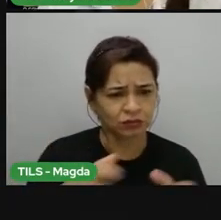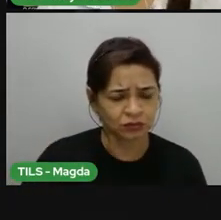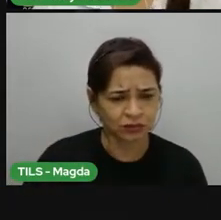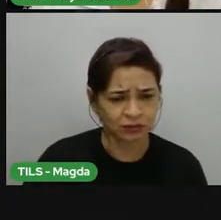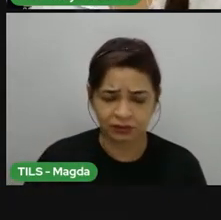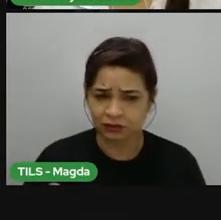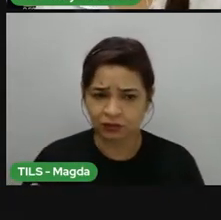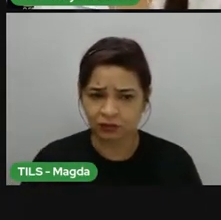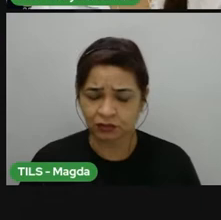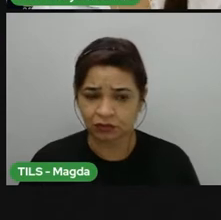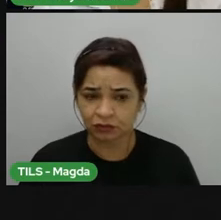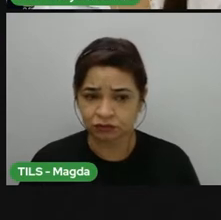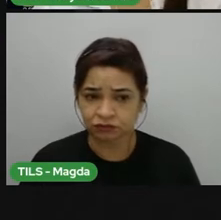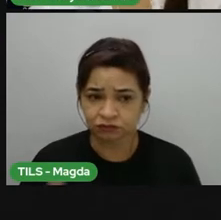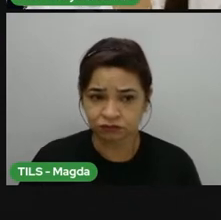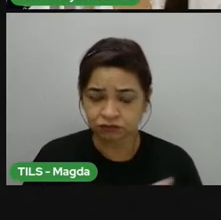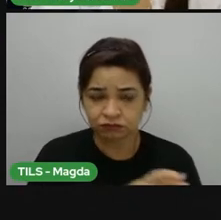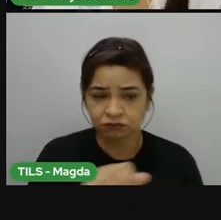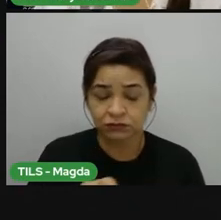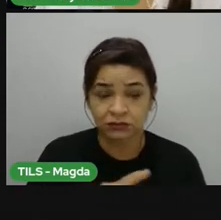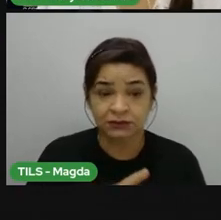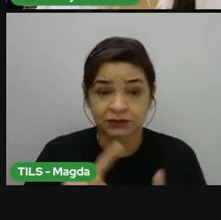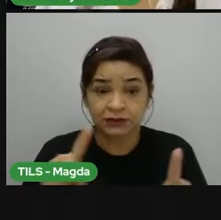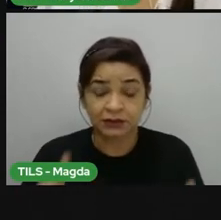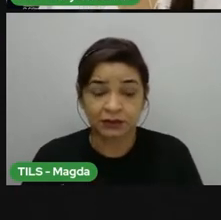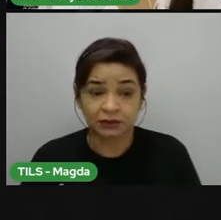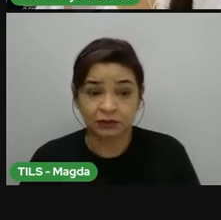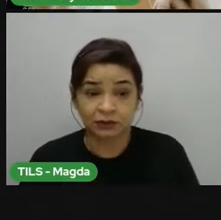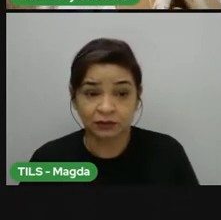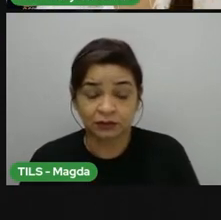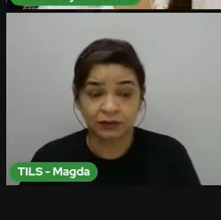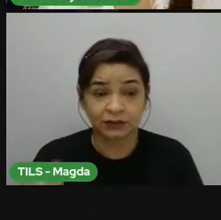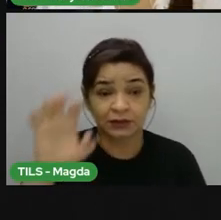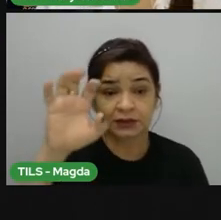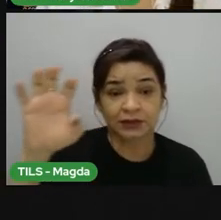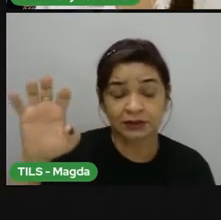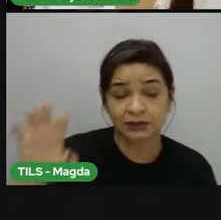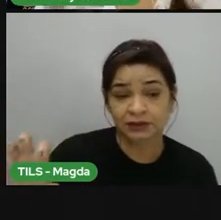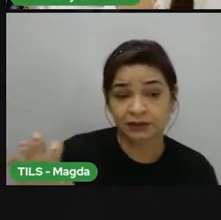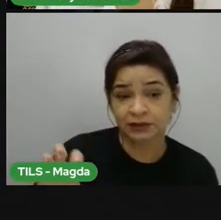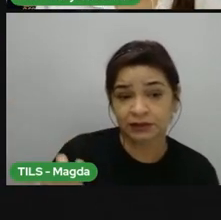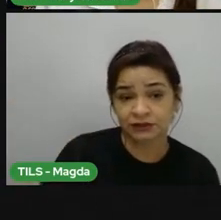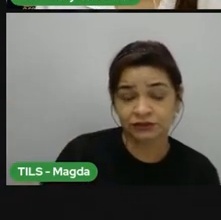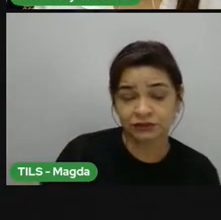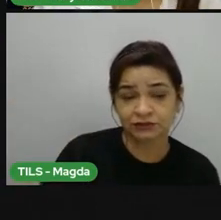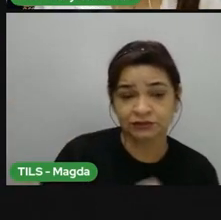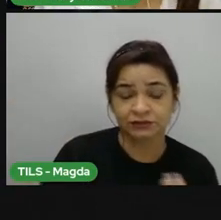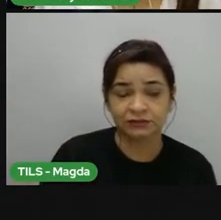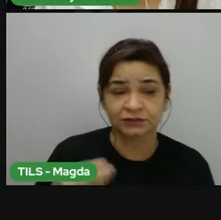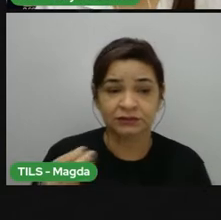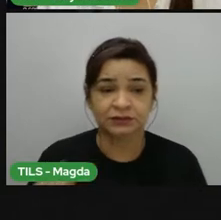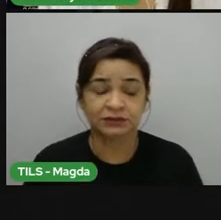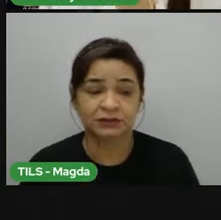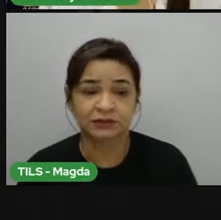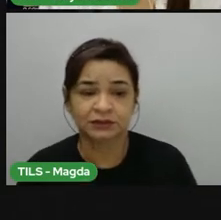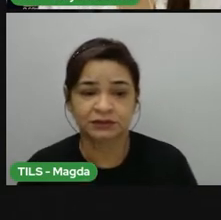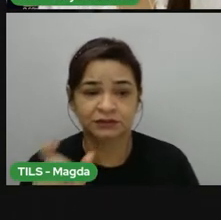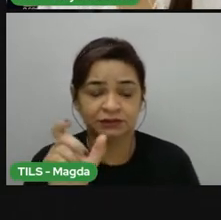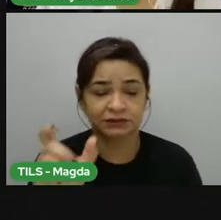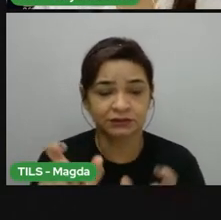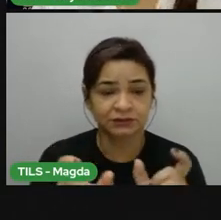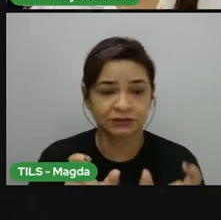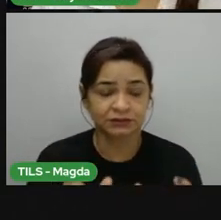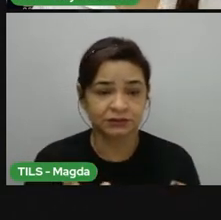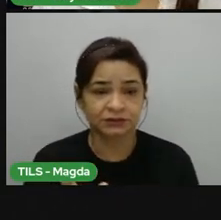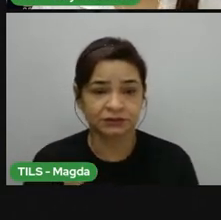Inclusive, isso é uma das condições, né? Cada região do planeta tem as suas particularidades ali com relação ao